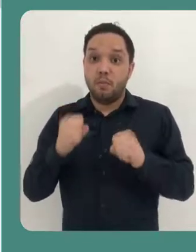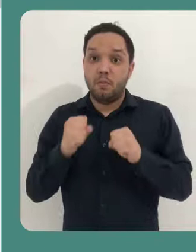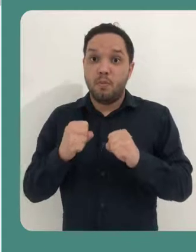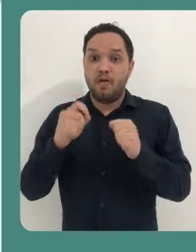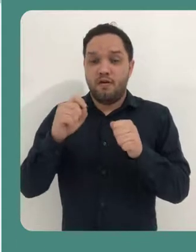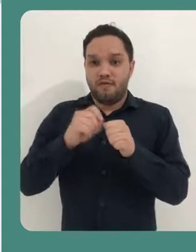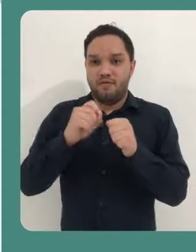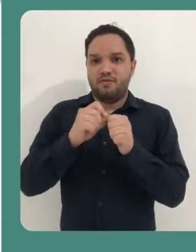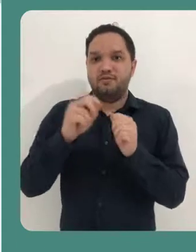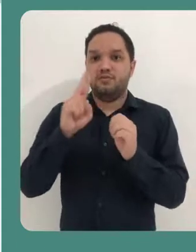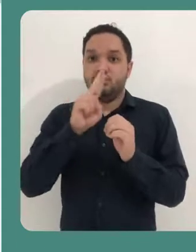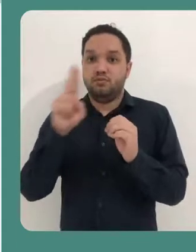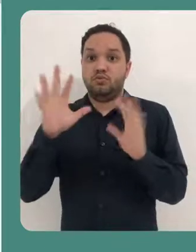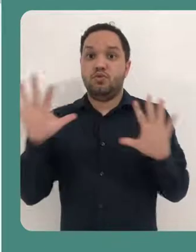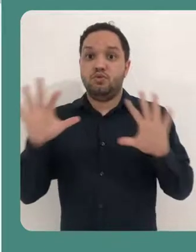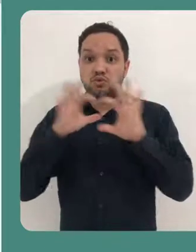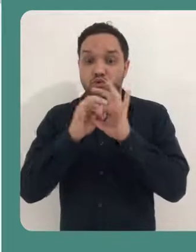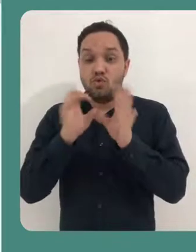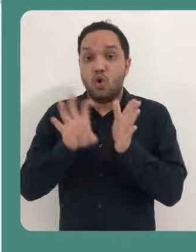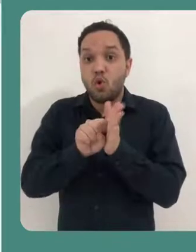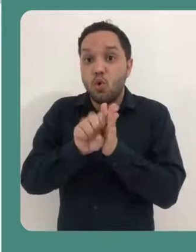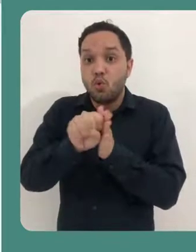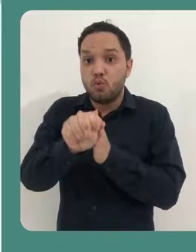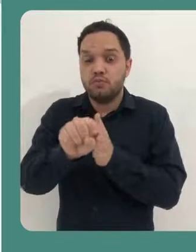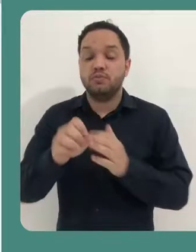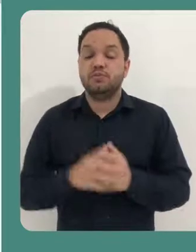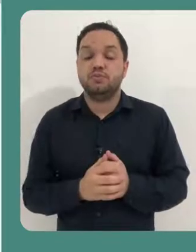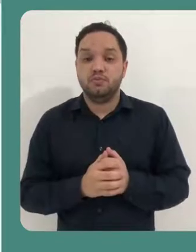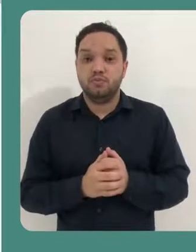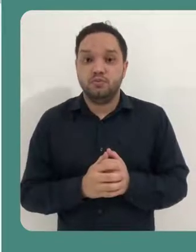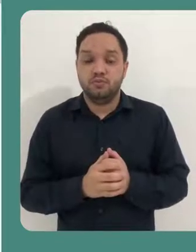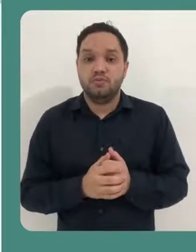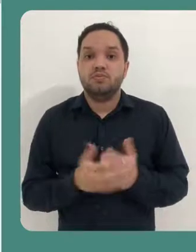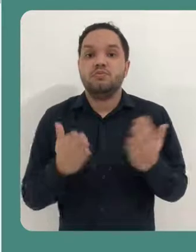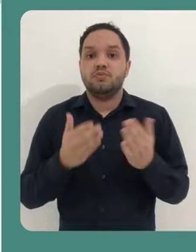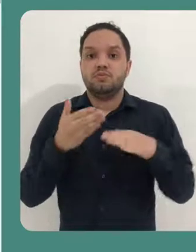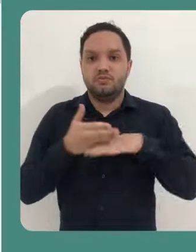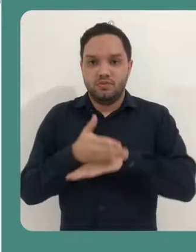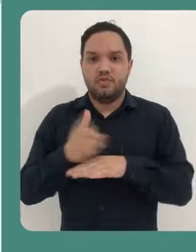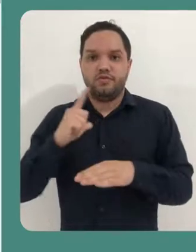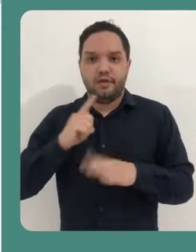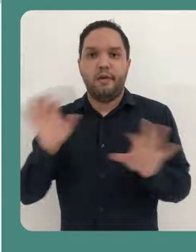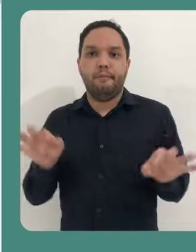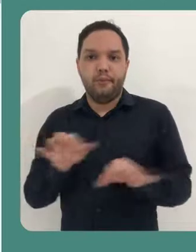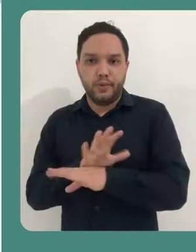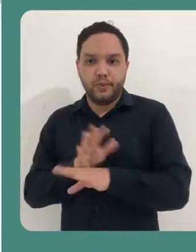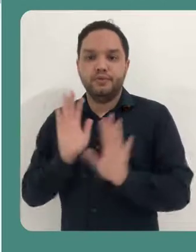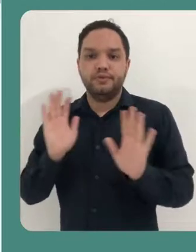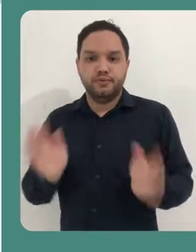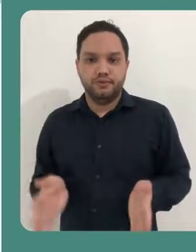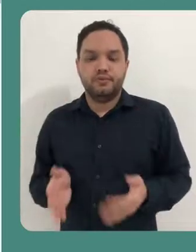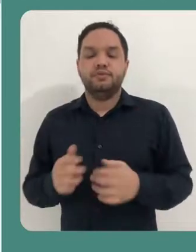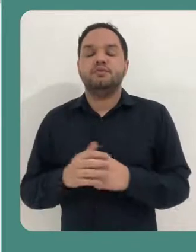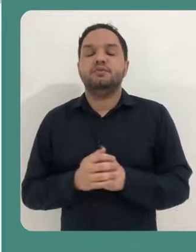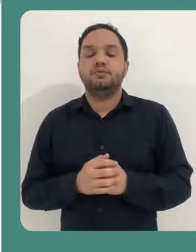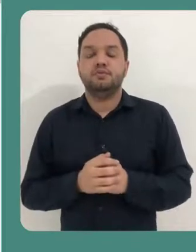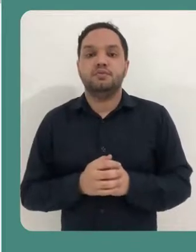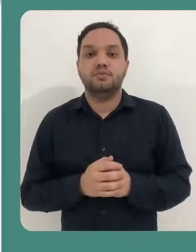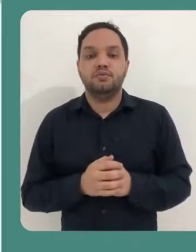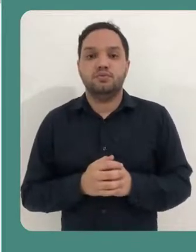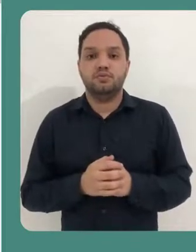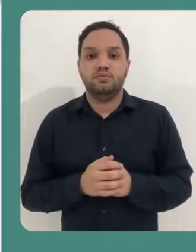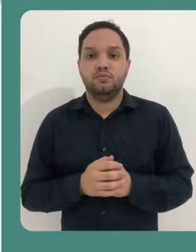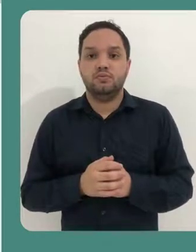plataforma e você então pode fazer o login vinculando a sua conta Google. Eu vou fazer aqui o login na minha conta, eu já tenho